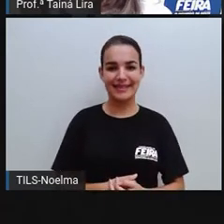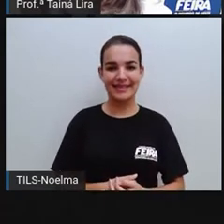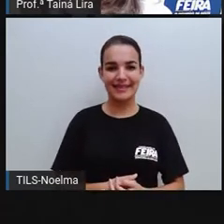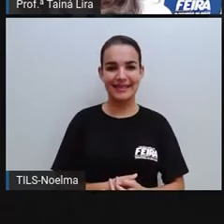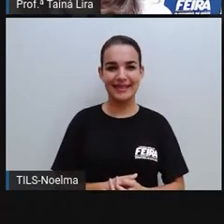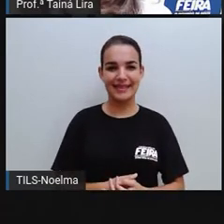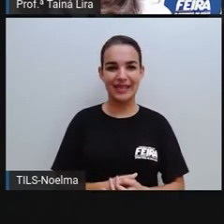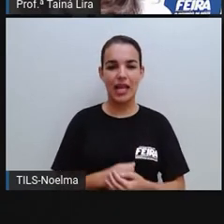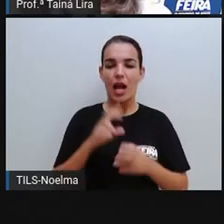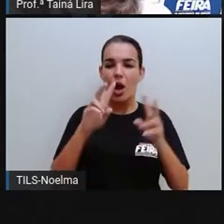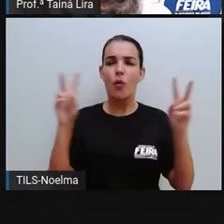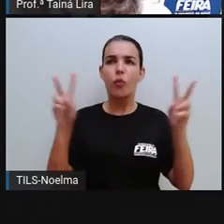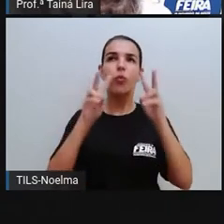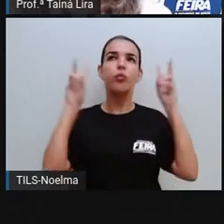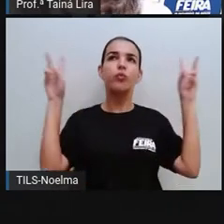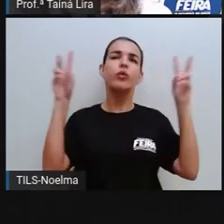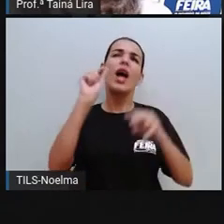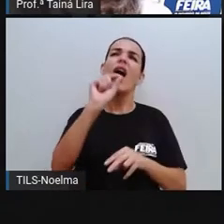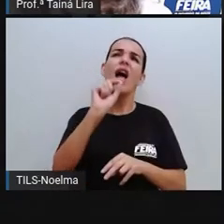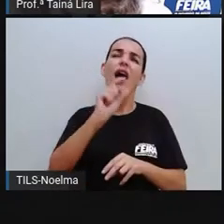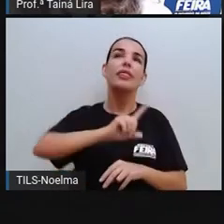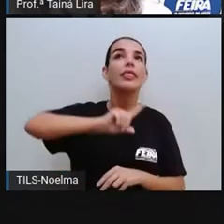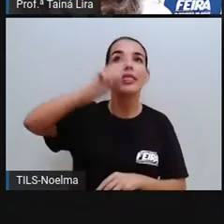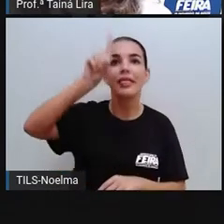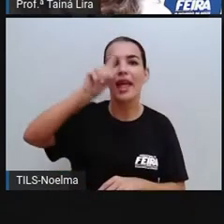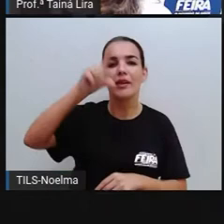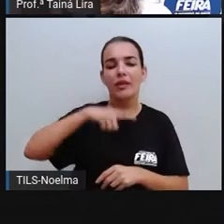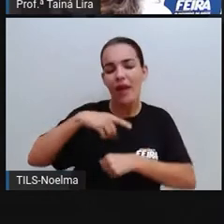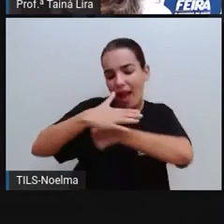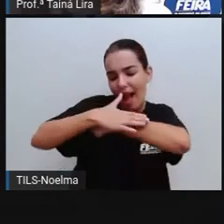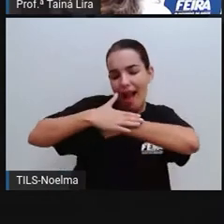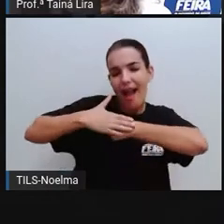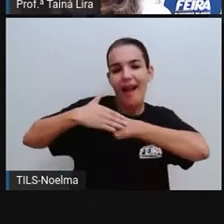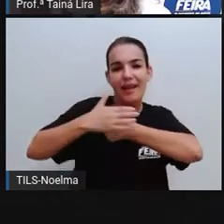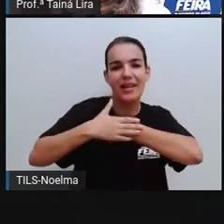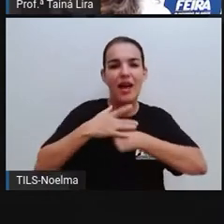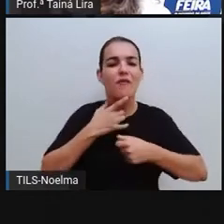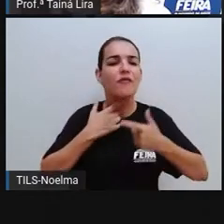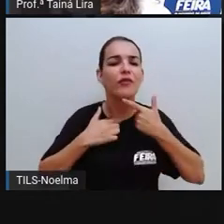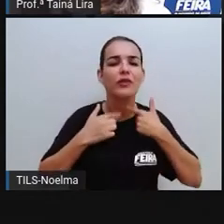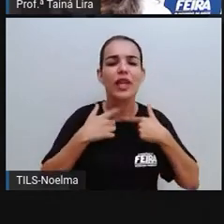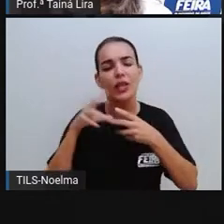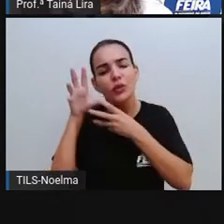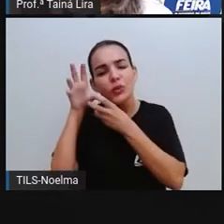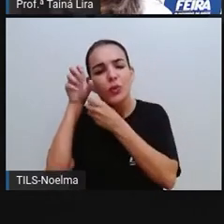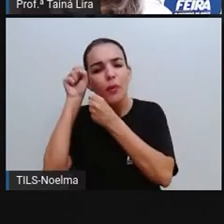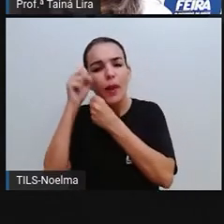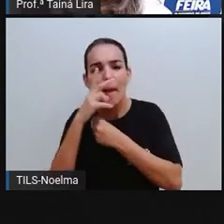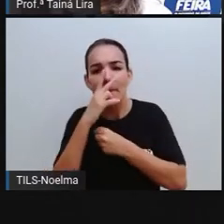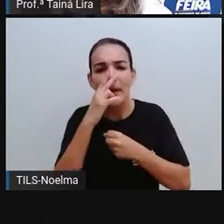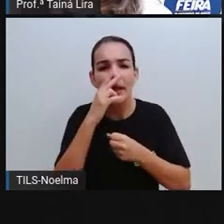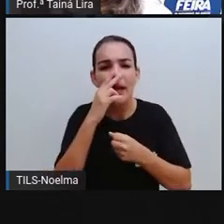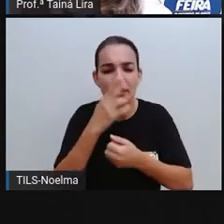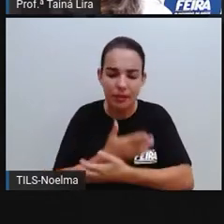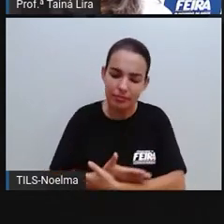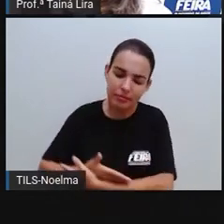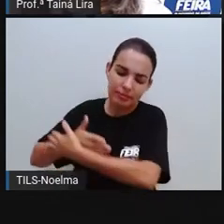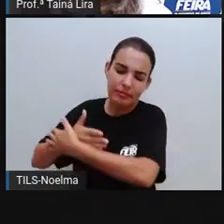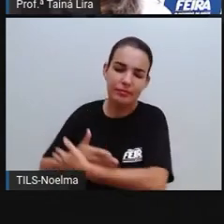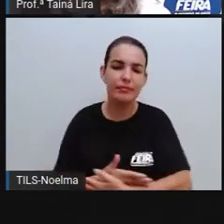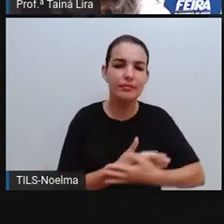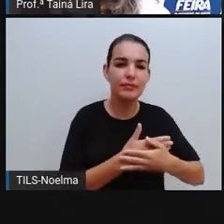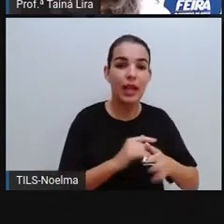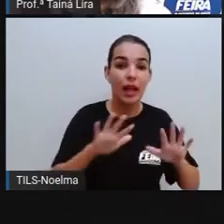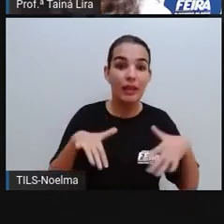O vento é Deus, que vem nos acarinhar. Dá vontade de dormir, parece nos embalar. E